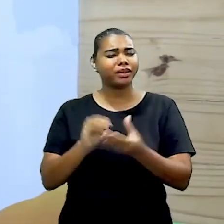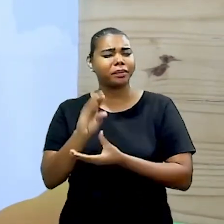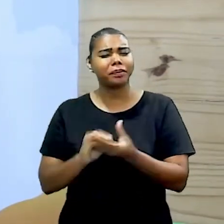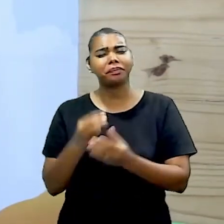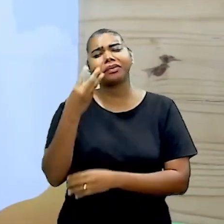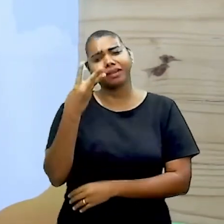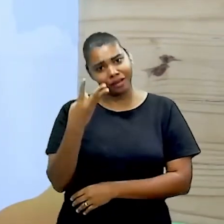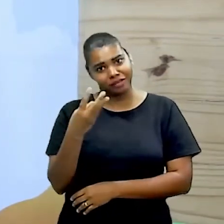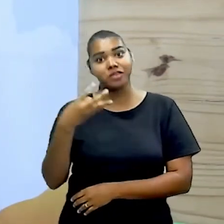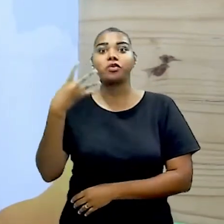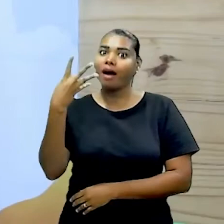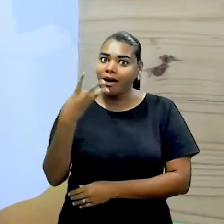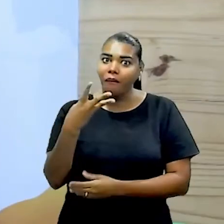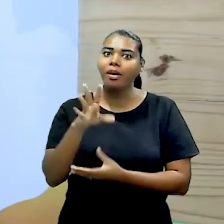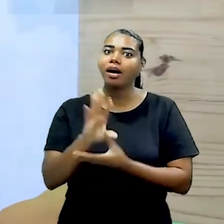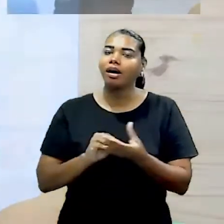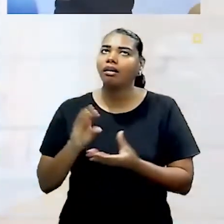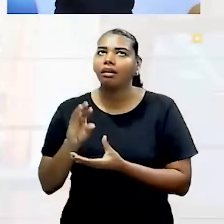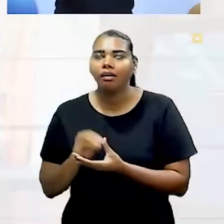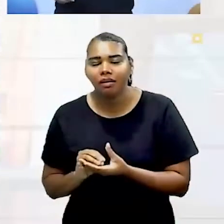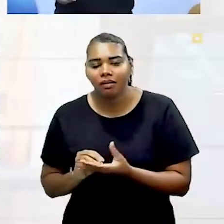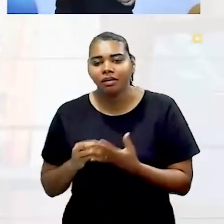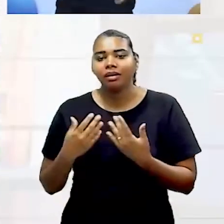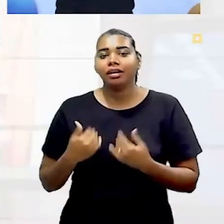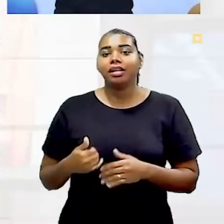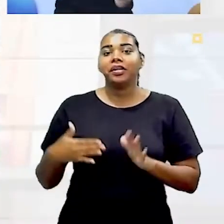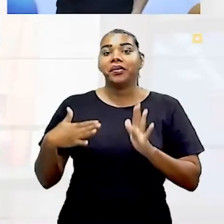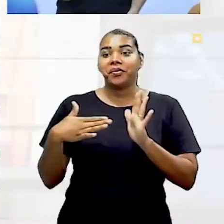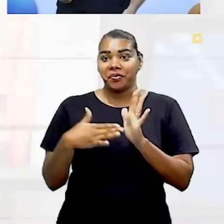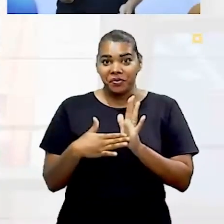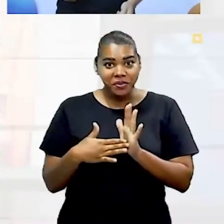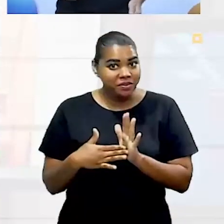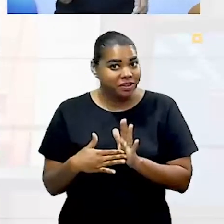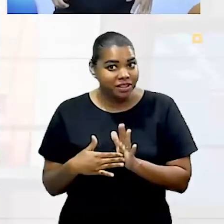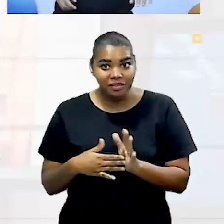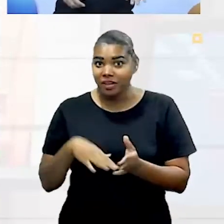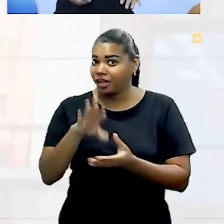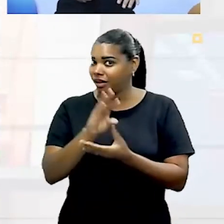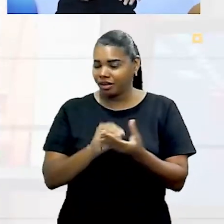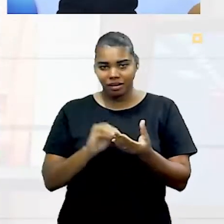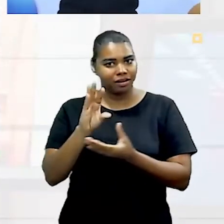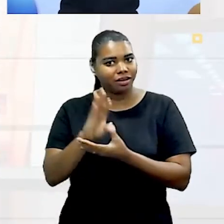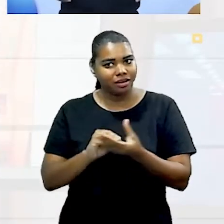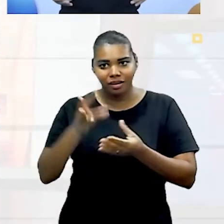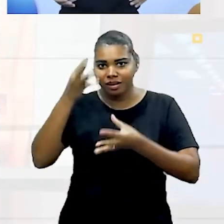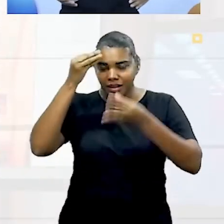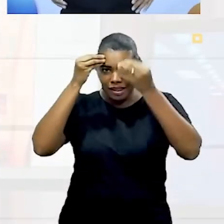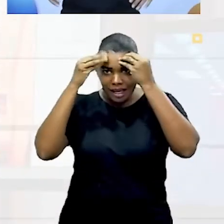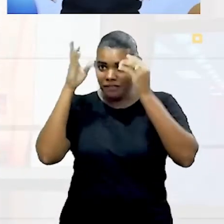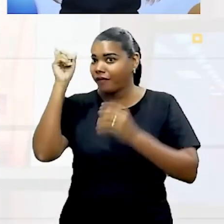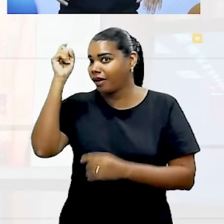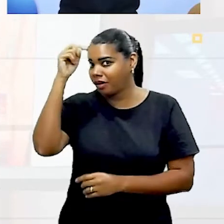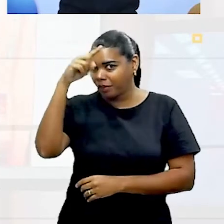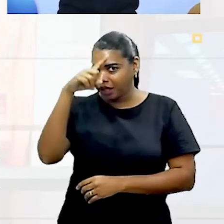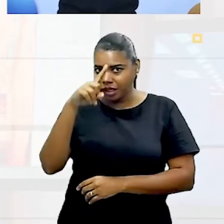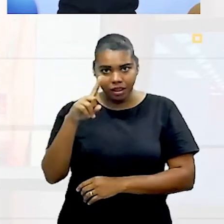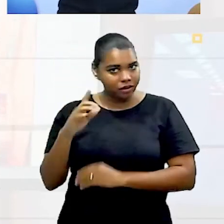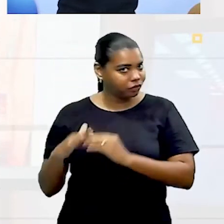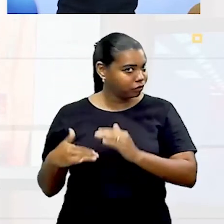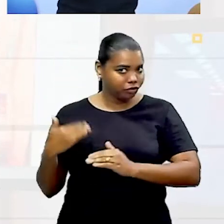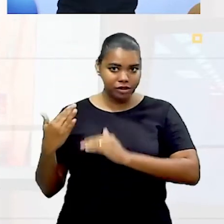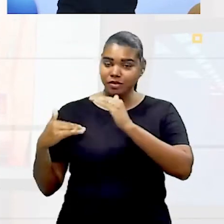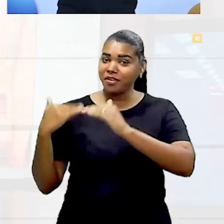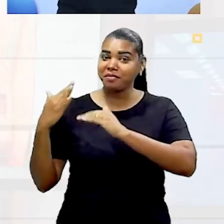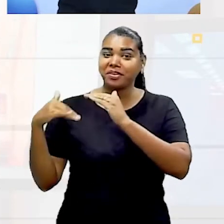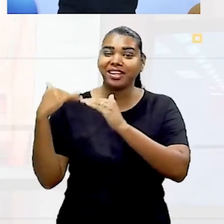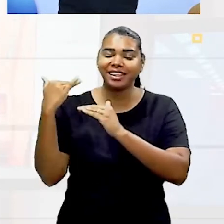vezes ou quatro. E a partir do momento que você vai repetindo elas, elas vão ficando mais difíceis ou vão progredindo